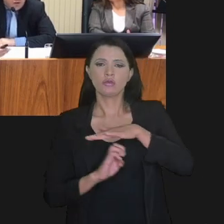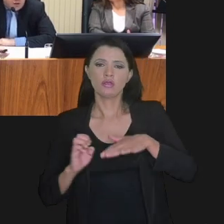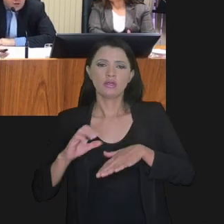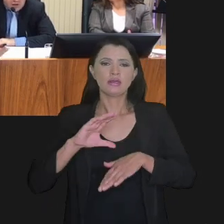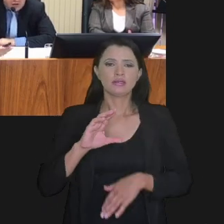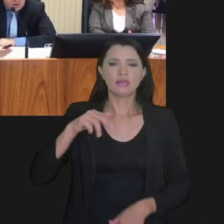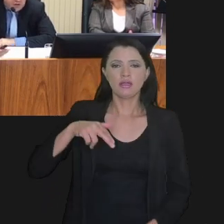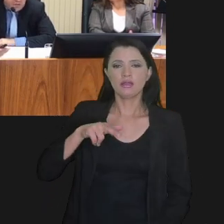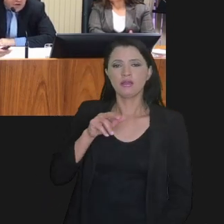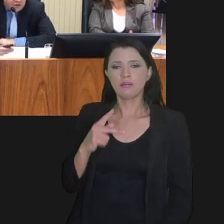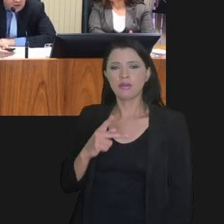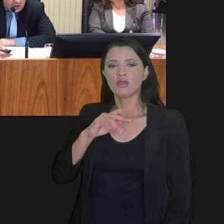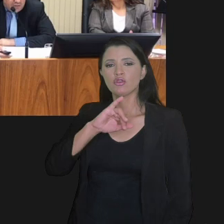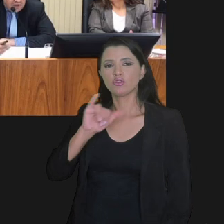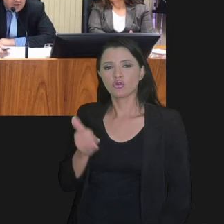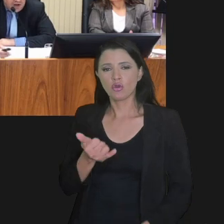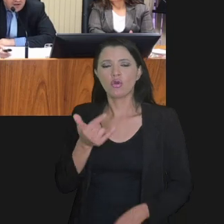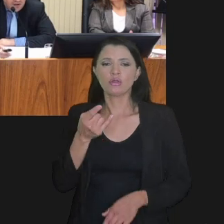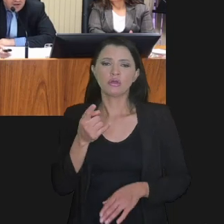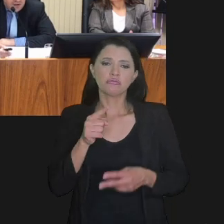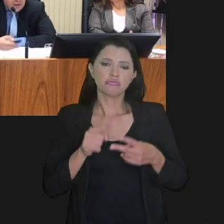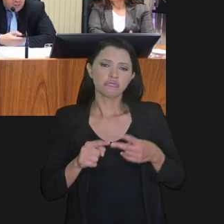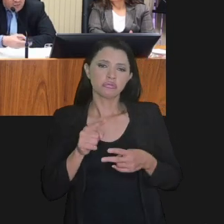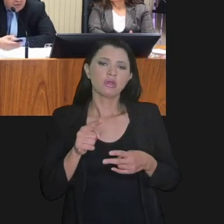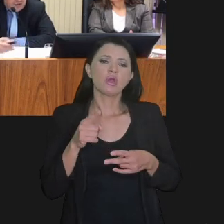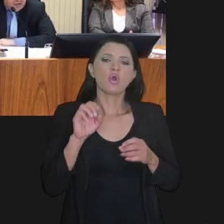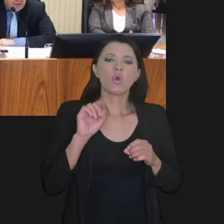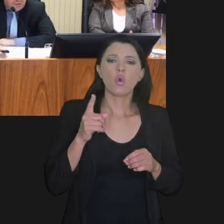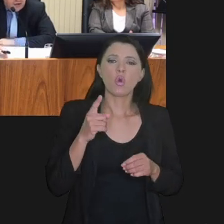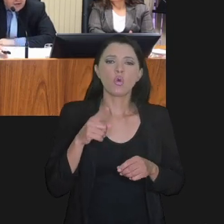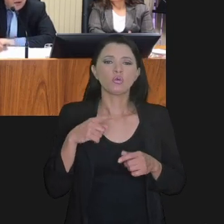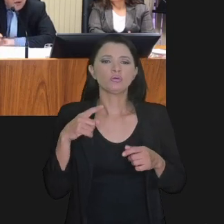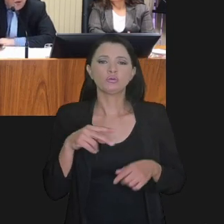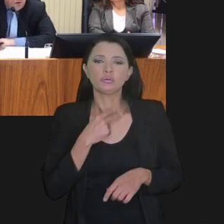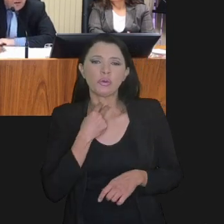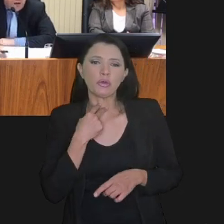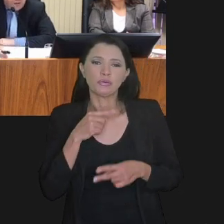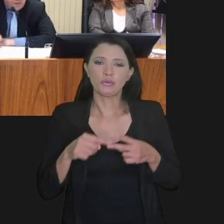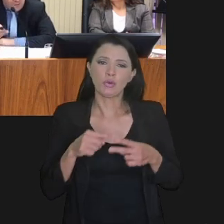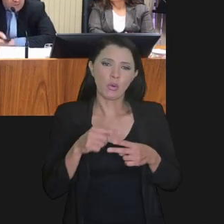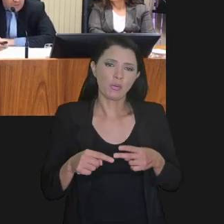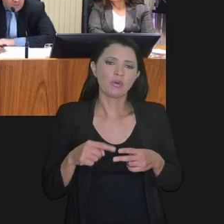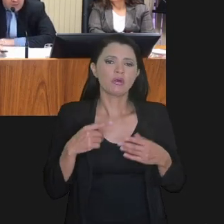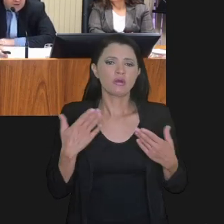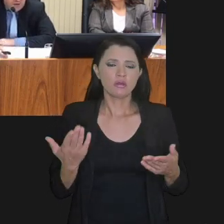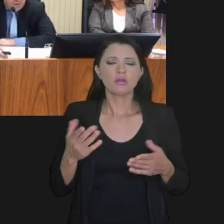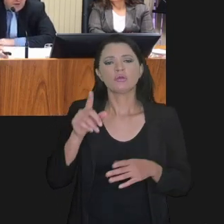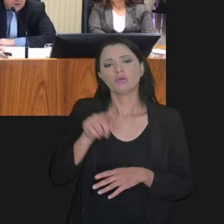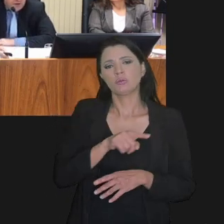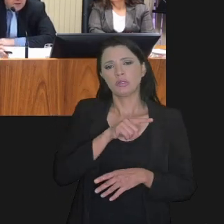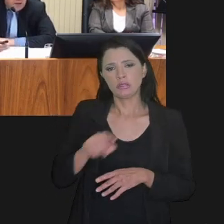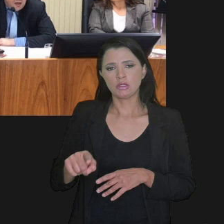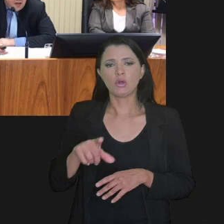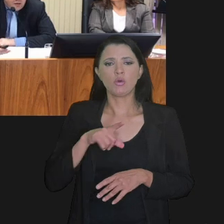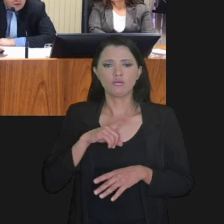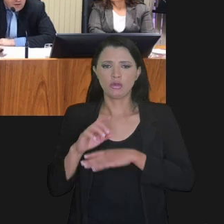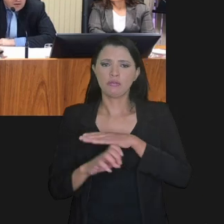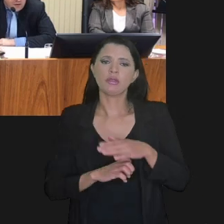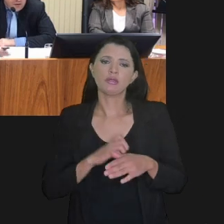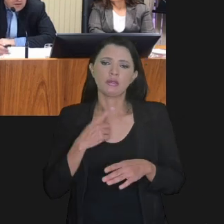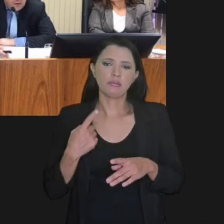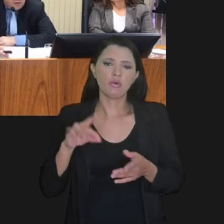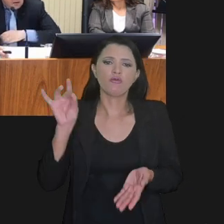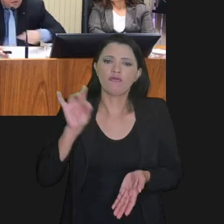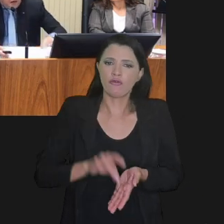cuja situação claração do CPJ sejam desbaixados por uma dessas hipóteses ou inapto por uma dessas hipóteses e com